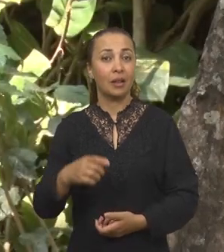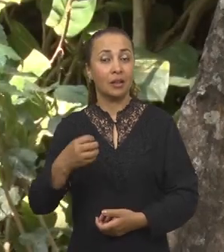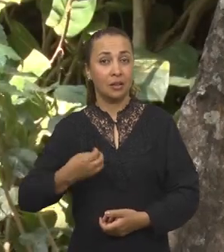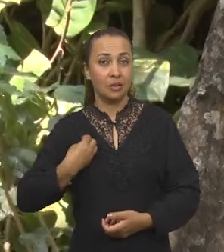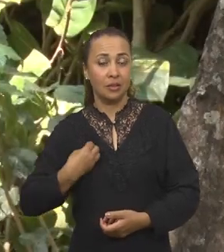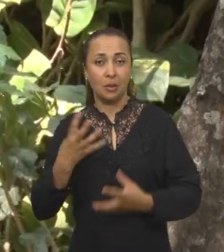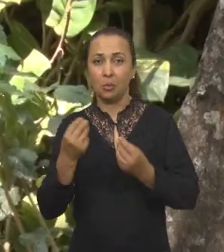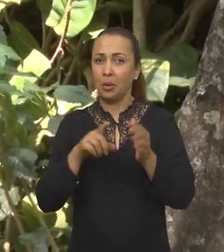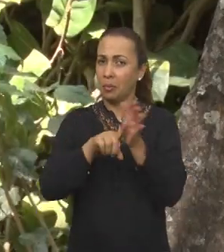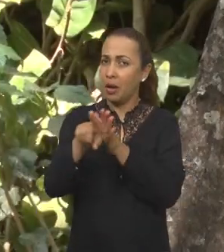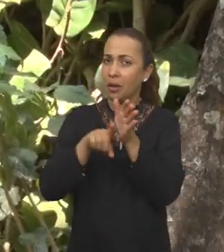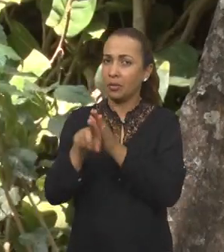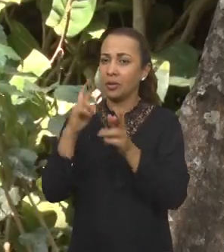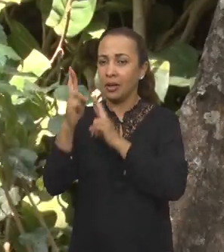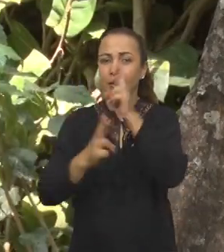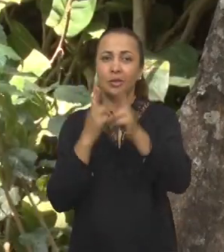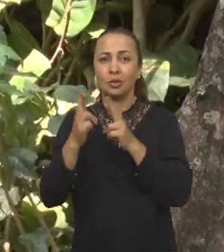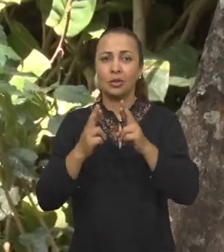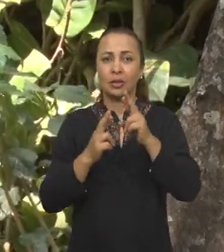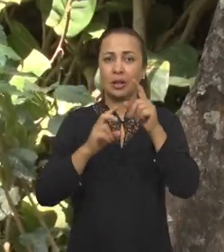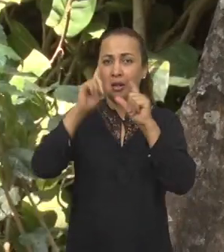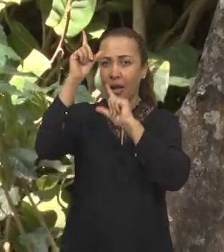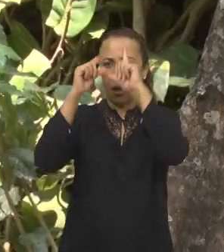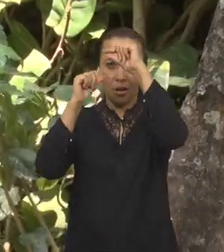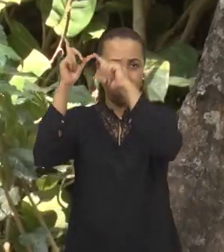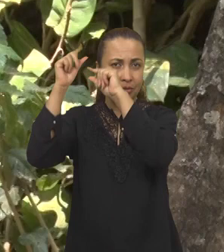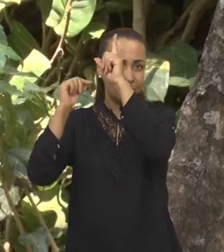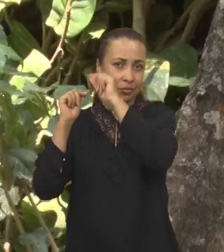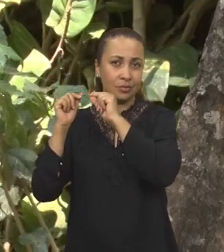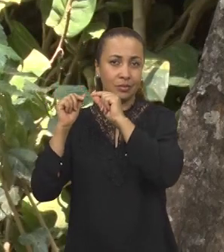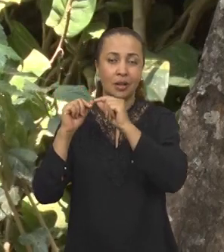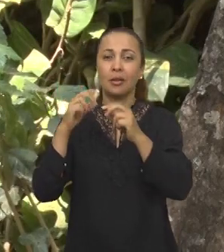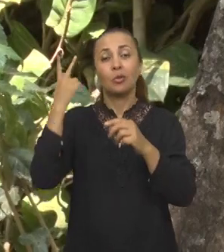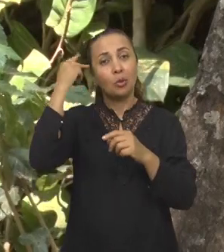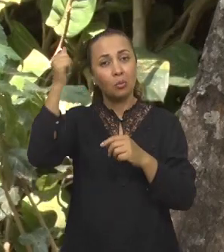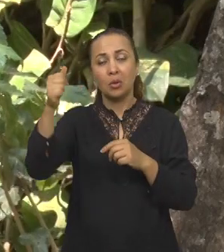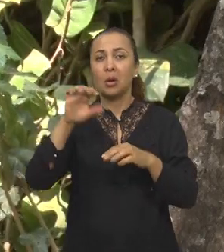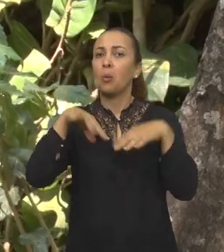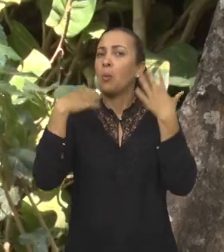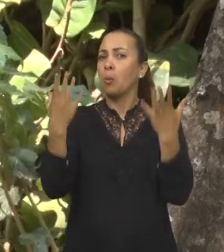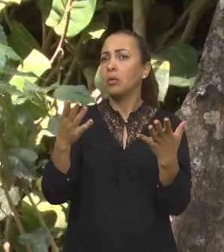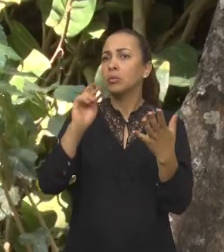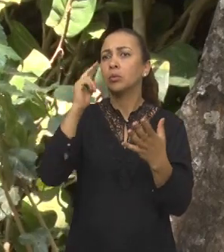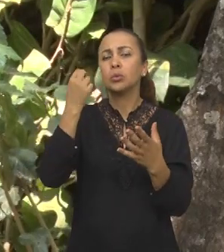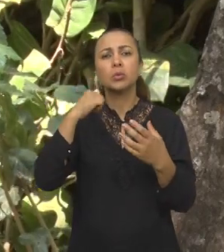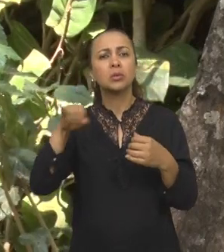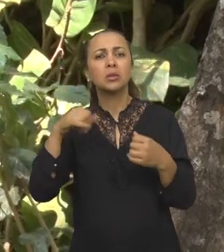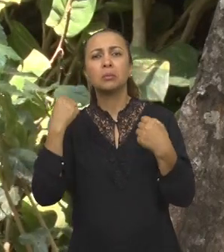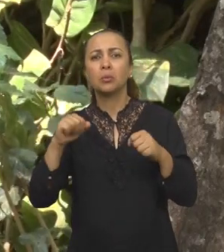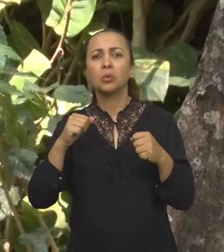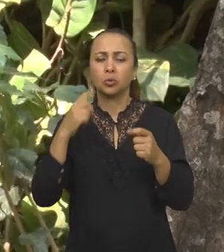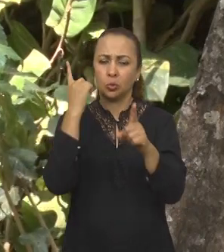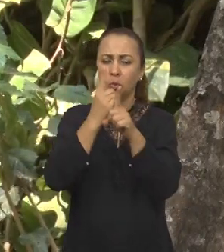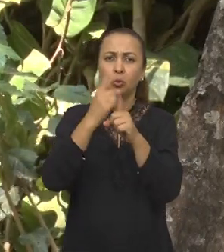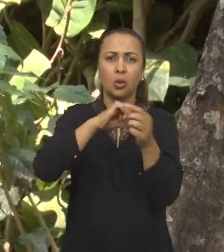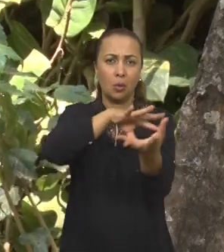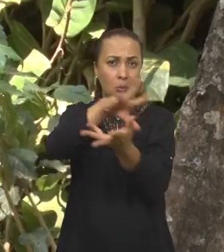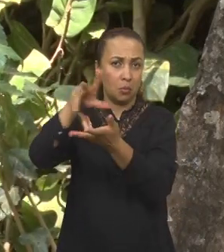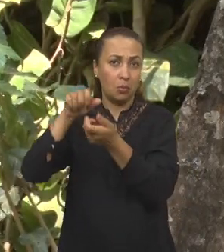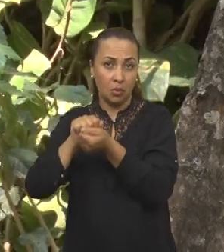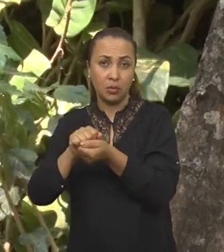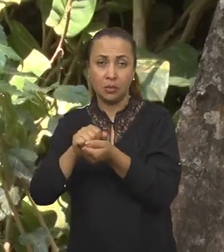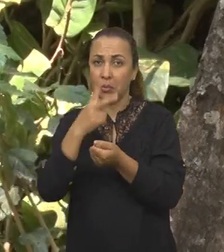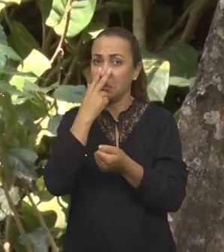Existem muitas perguntas relacionadas à astrofísica. Uma das mais comuns é sobre quando ou se será possível encontrar um planeta